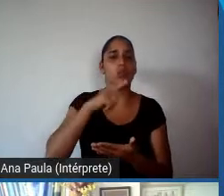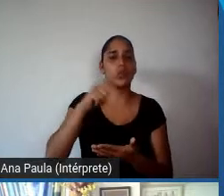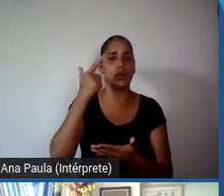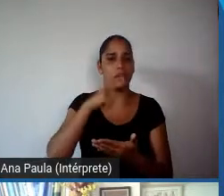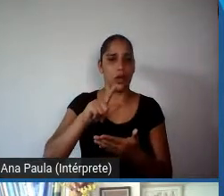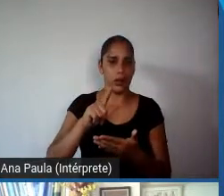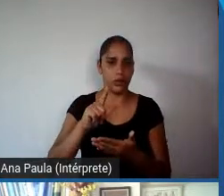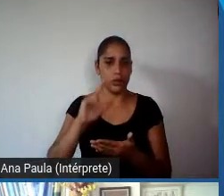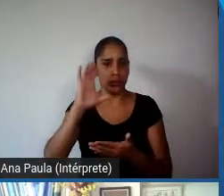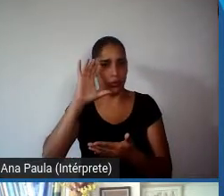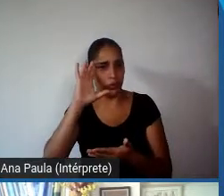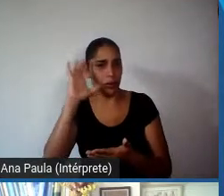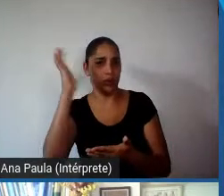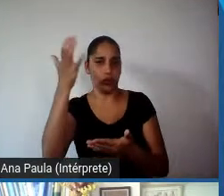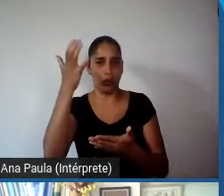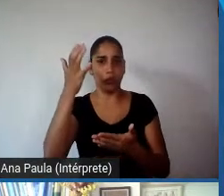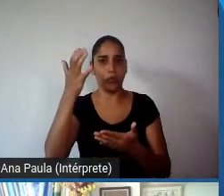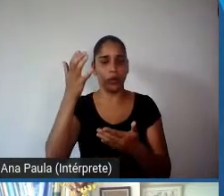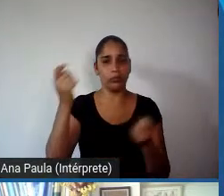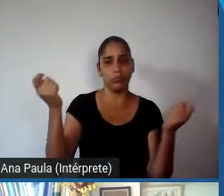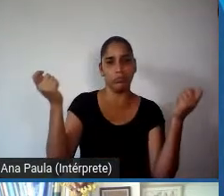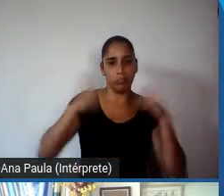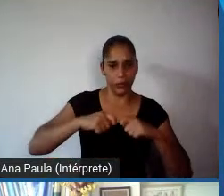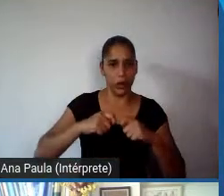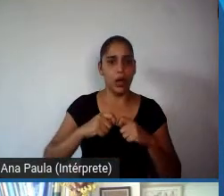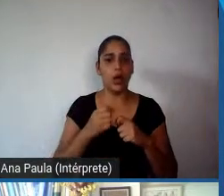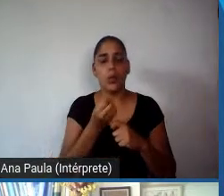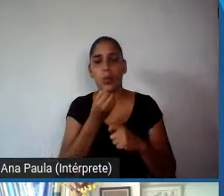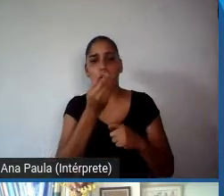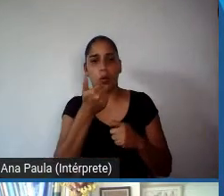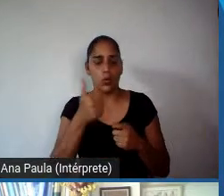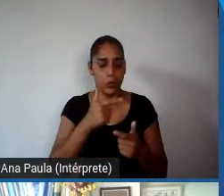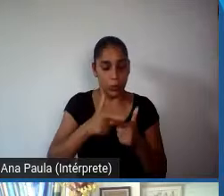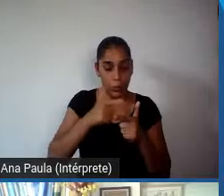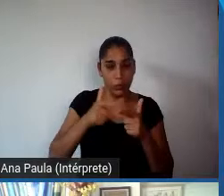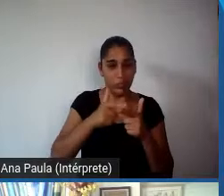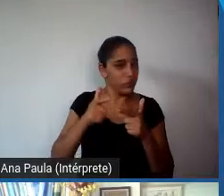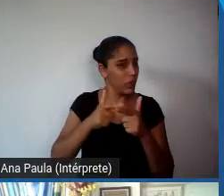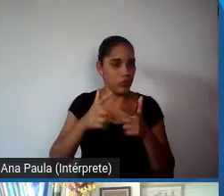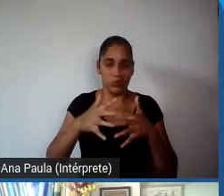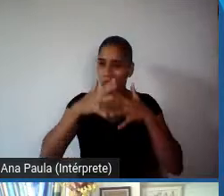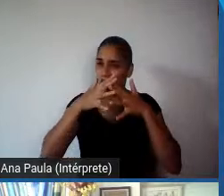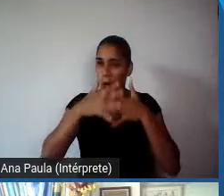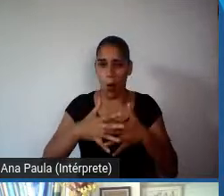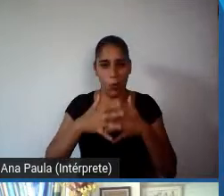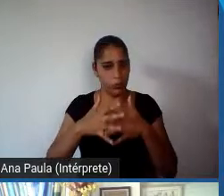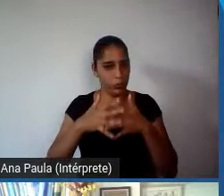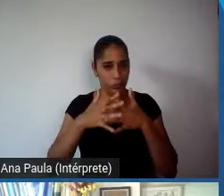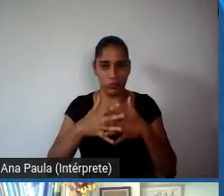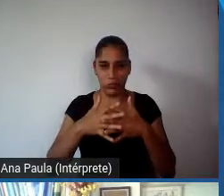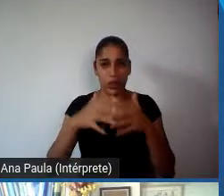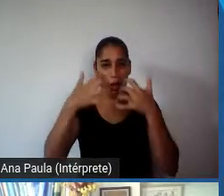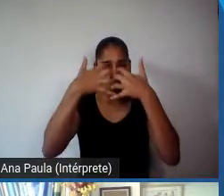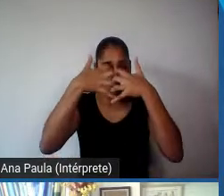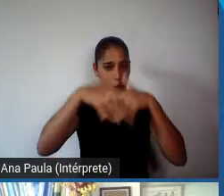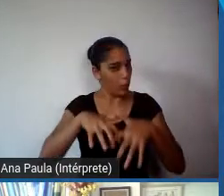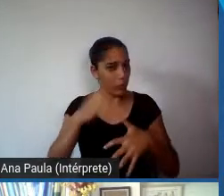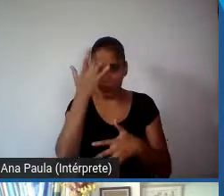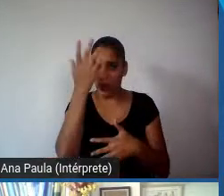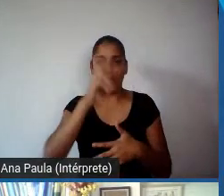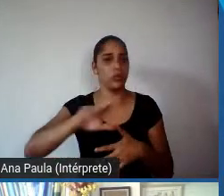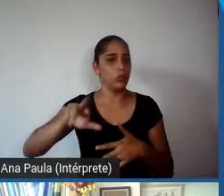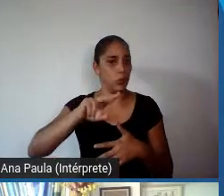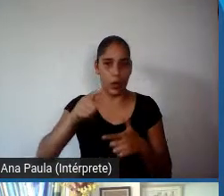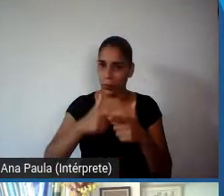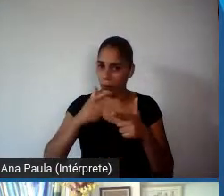gerar, gerir com certa eficiência esse problema complexo, não é um problema fácil, né, ninguém, né, coloque que é um problema